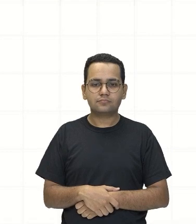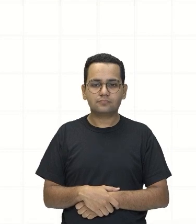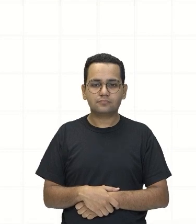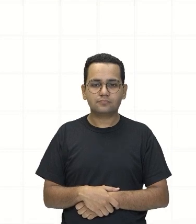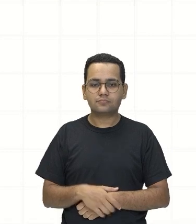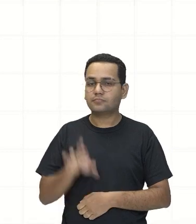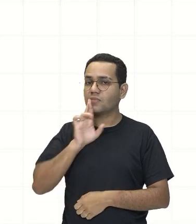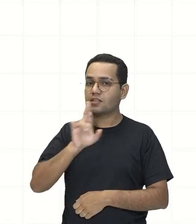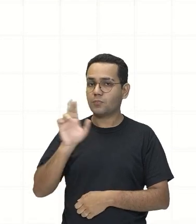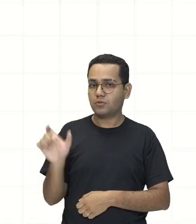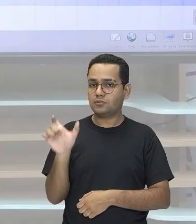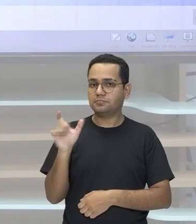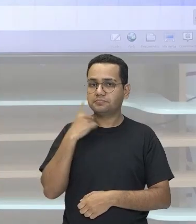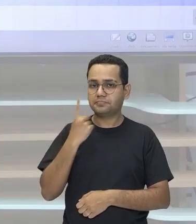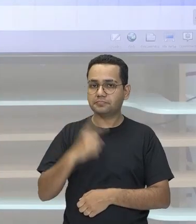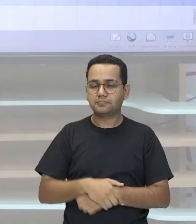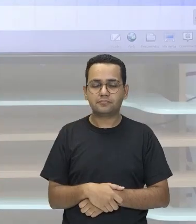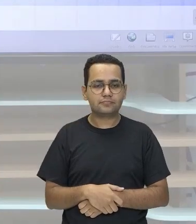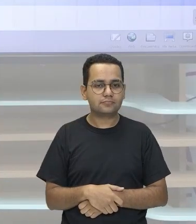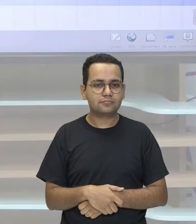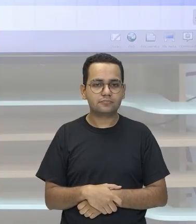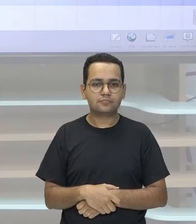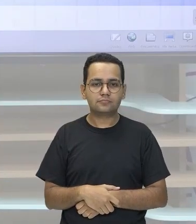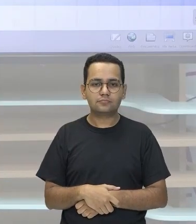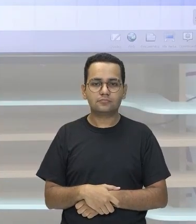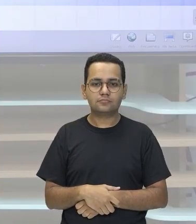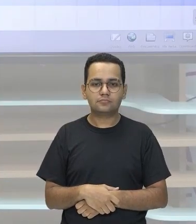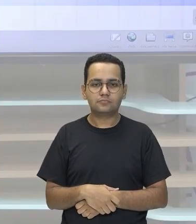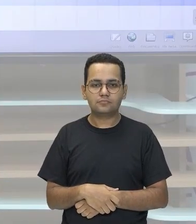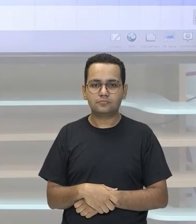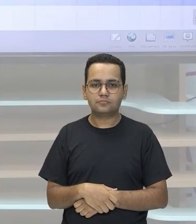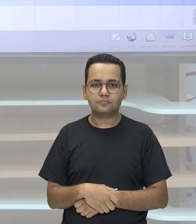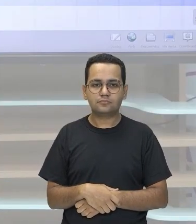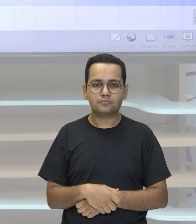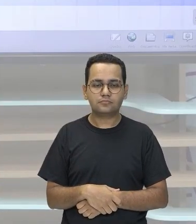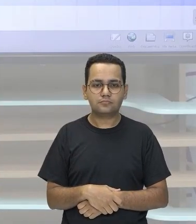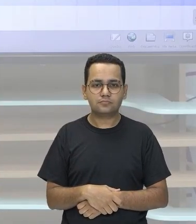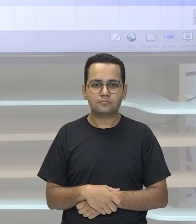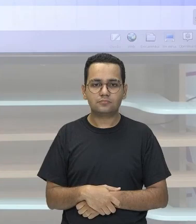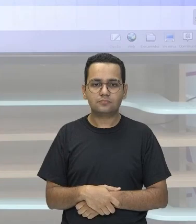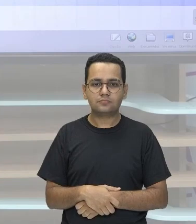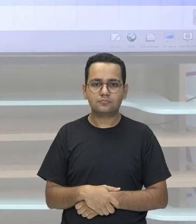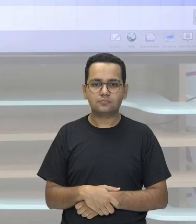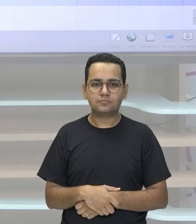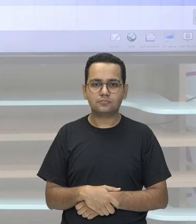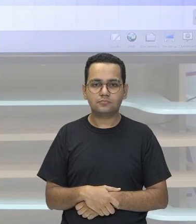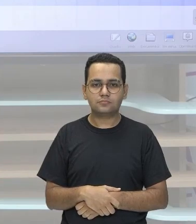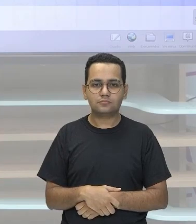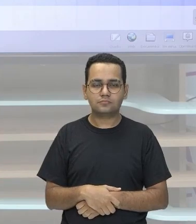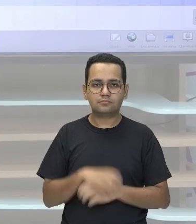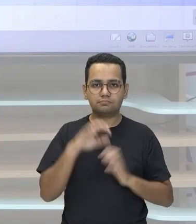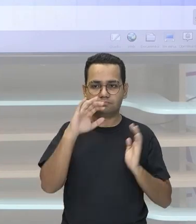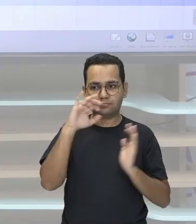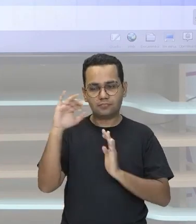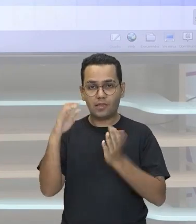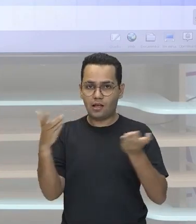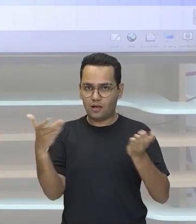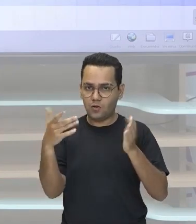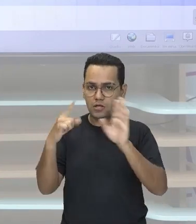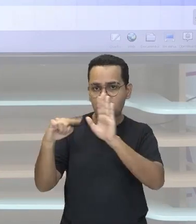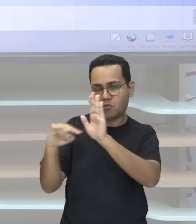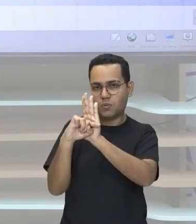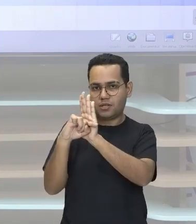4 Beleza? Então agora nós vamos ver como subtrair Pessoal De forma